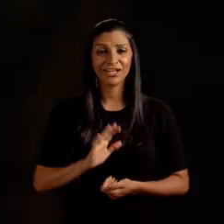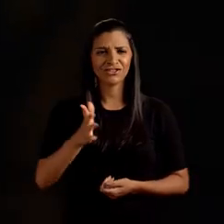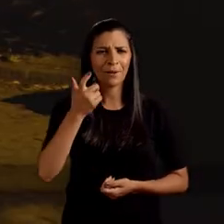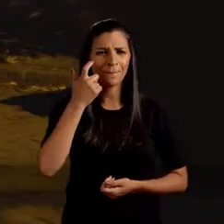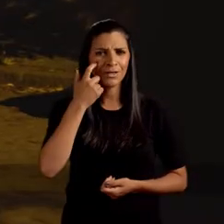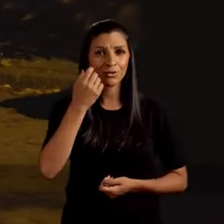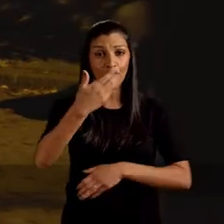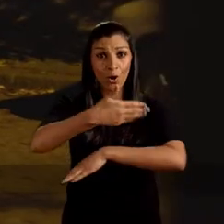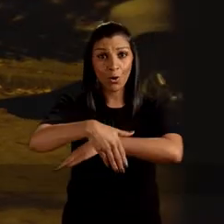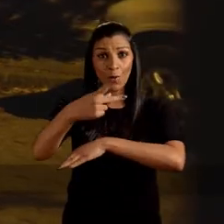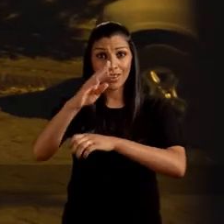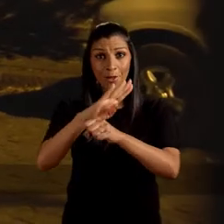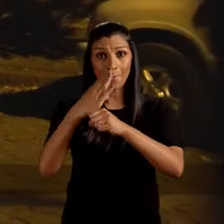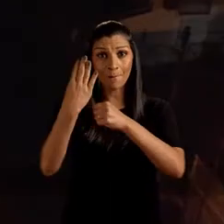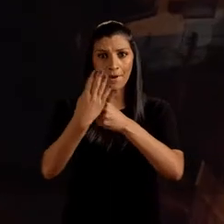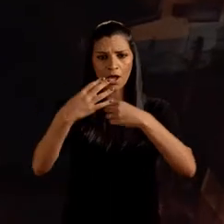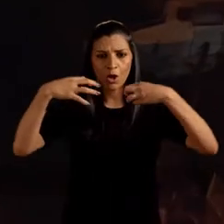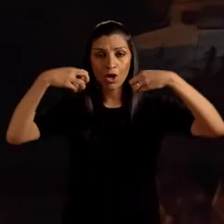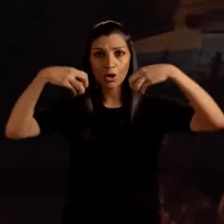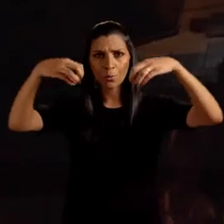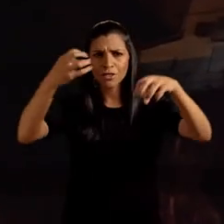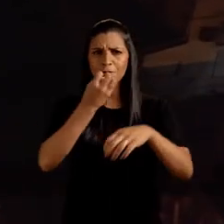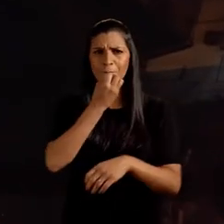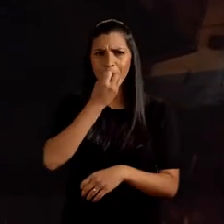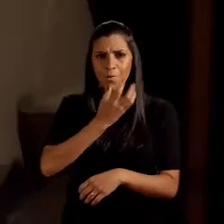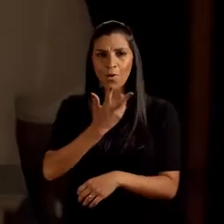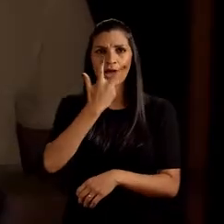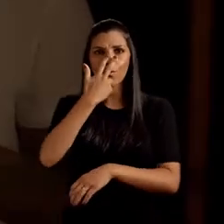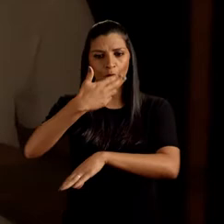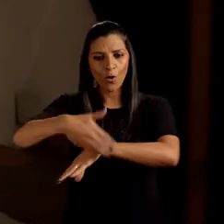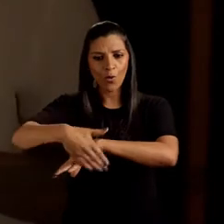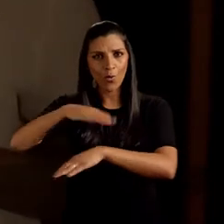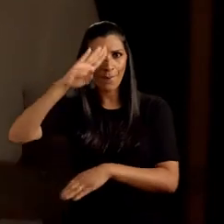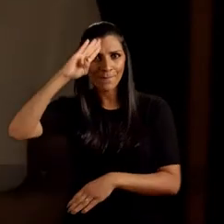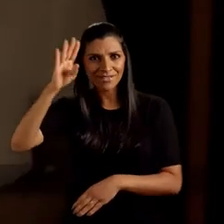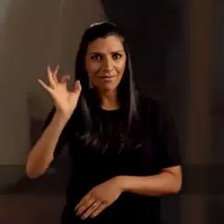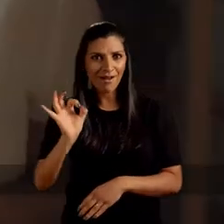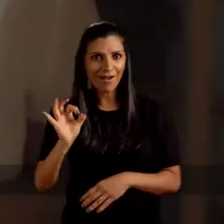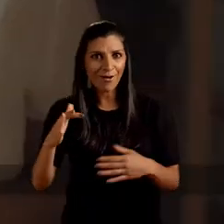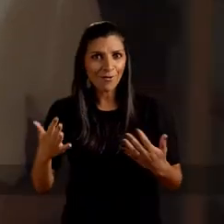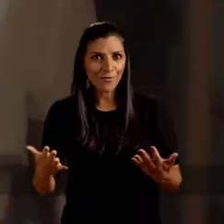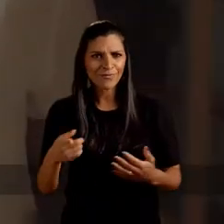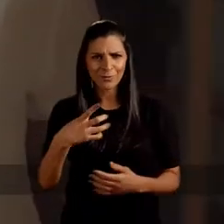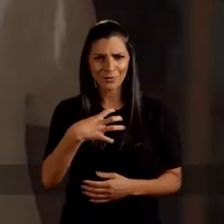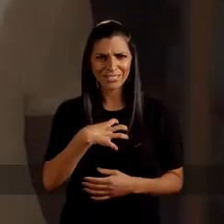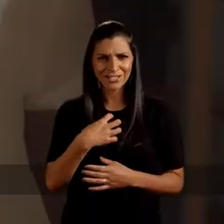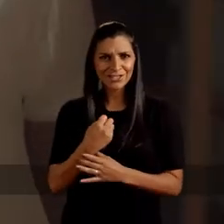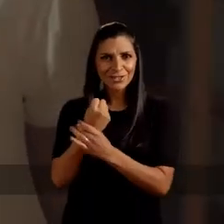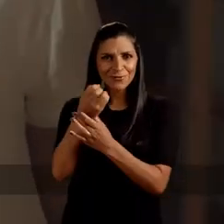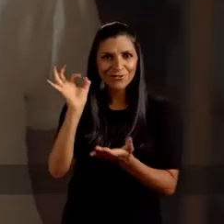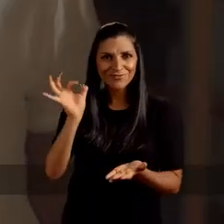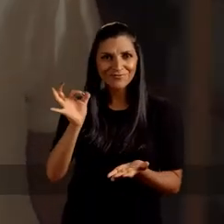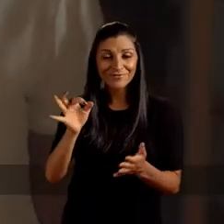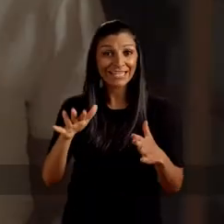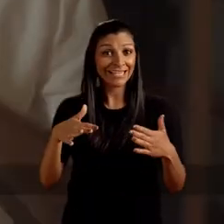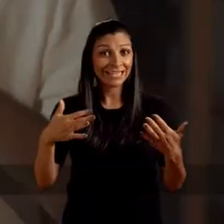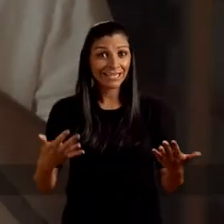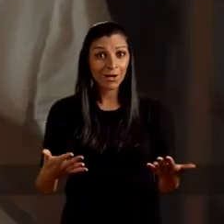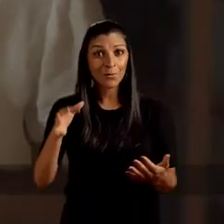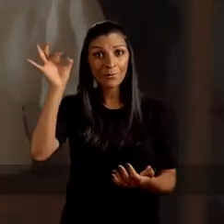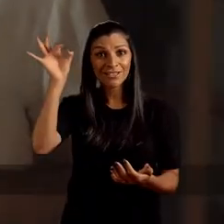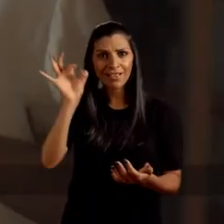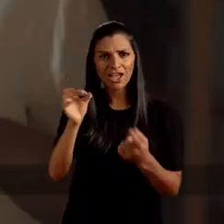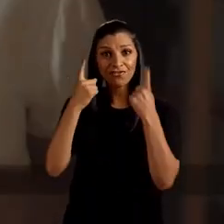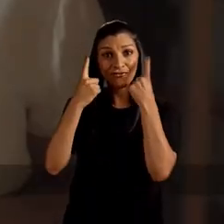Já pensou se a rua do teu bairro tivesse uma iluminação tão boa quanto nas grandes avenidas? Tu ia te sentir mais segura, né? Os